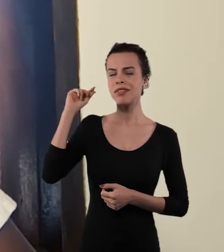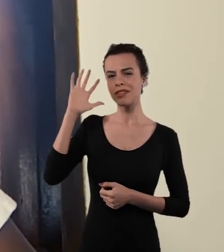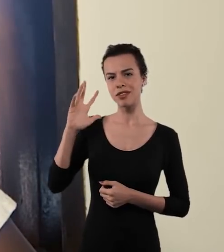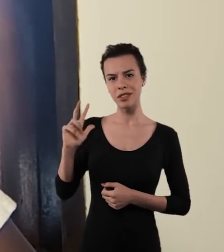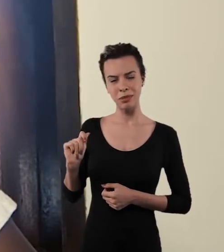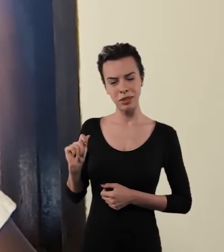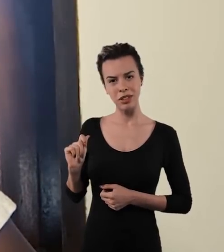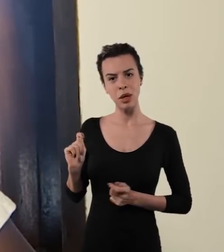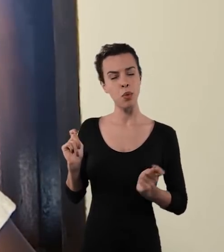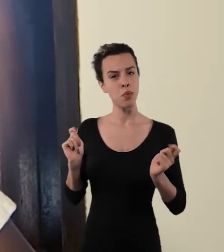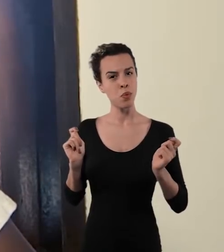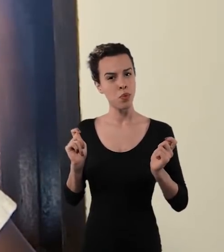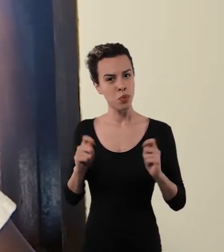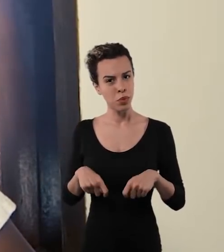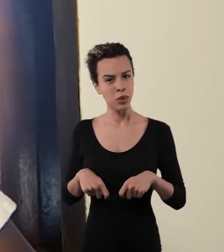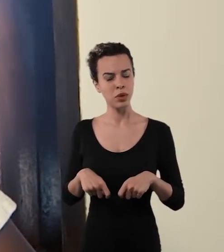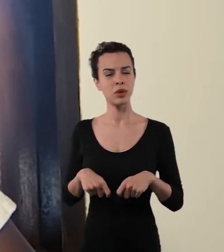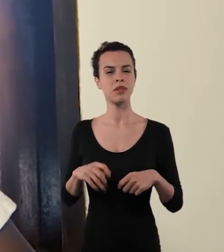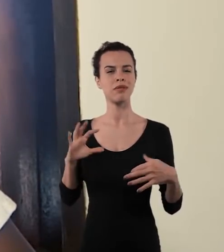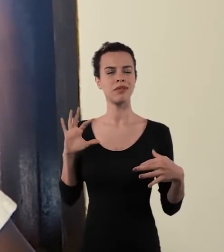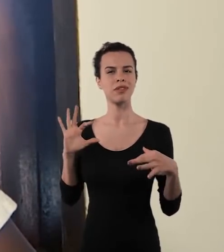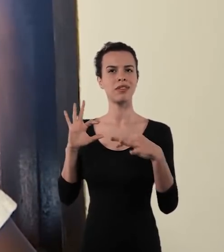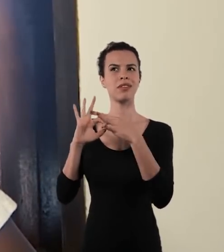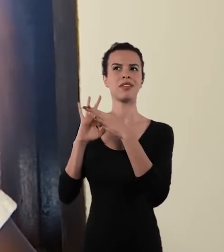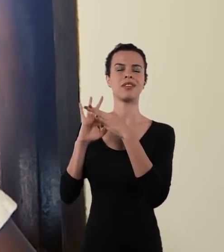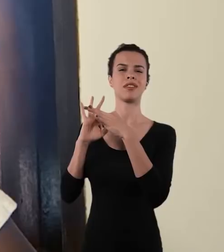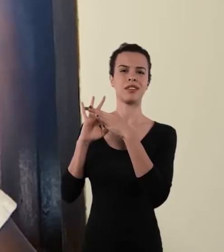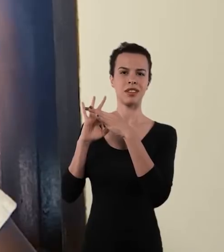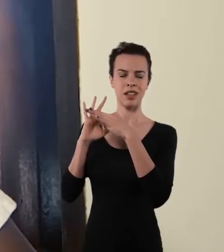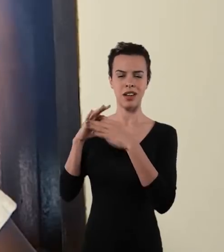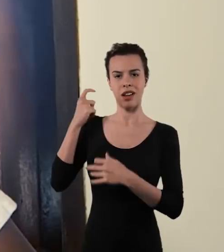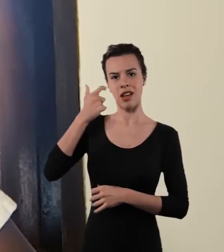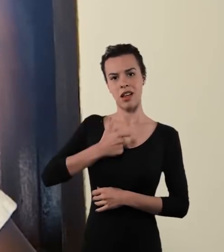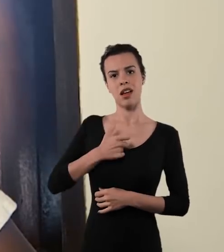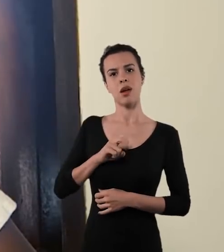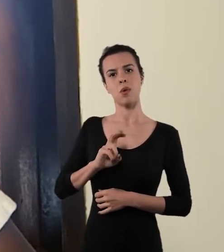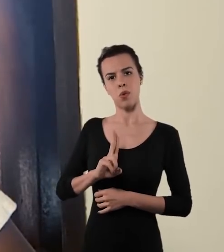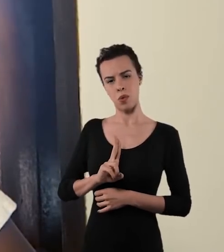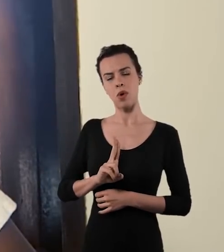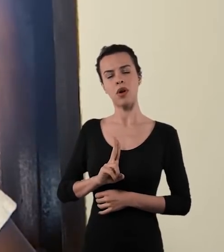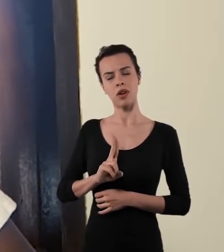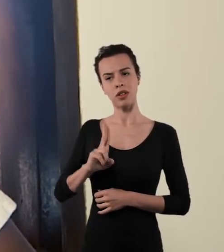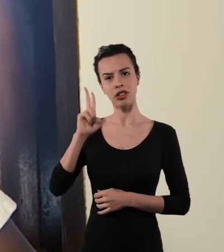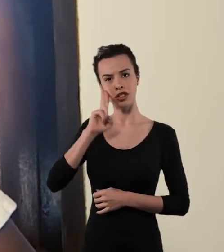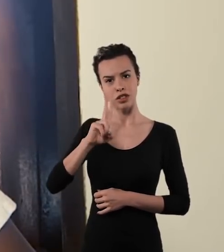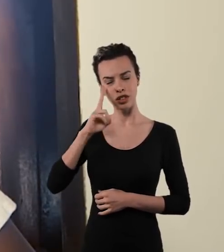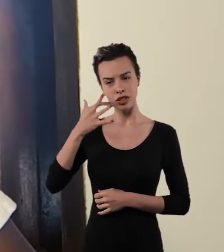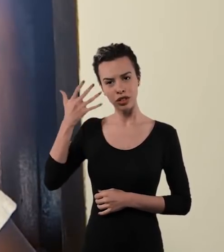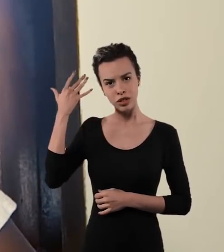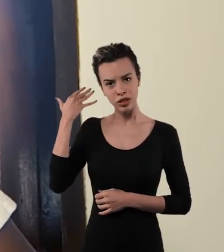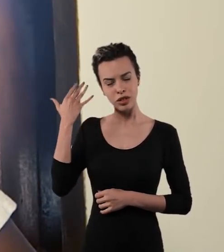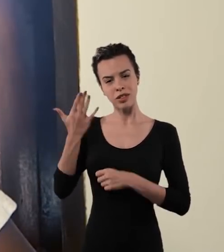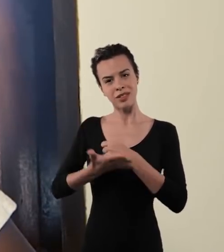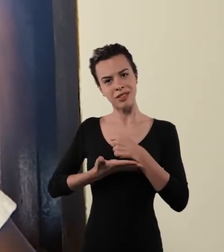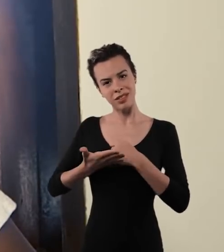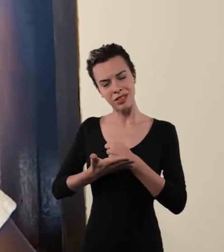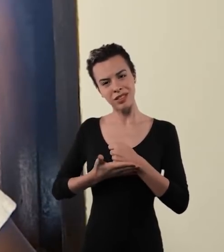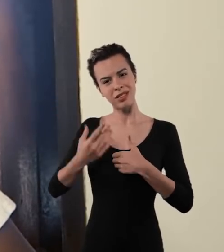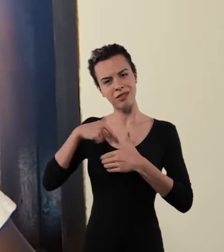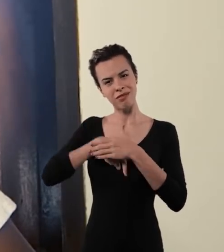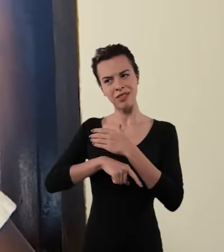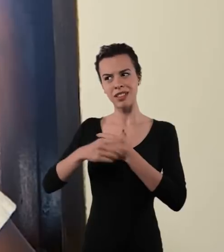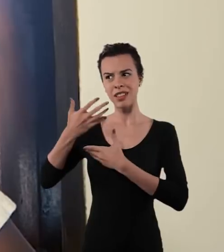africana, ela possibilita uma reconexão com o seu próprio eu, com a sua história, com a sua